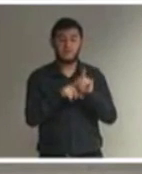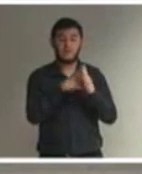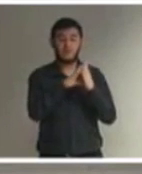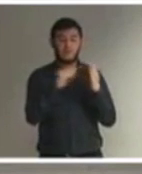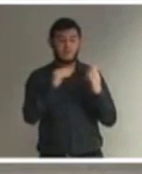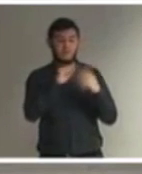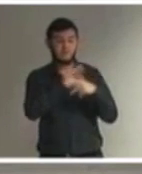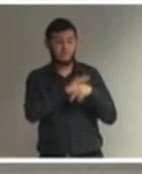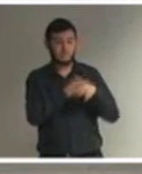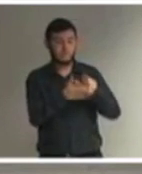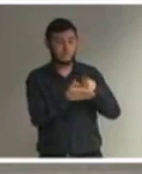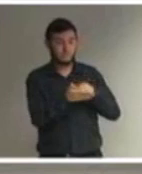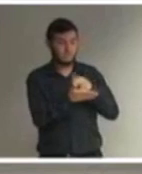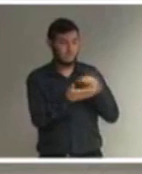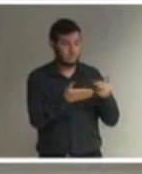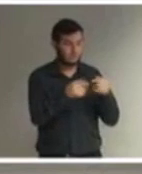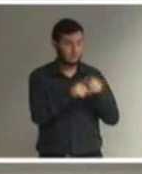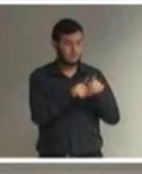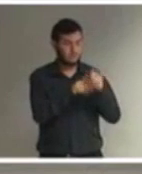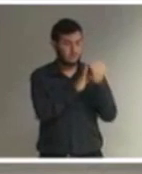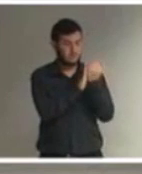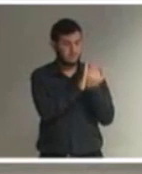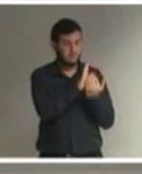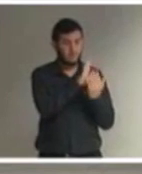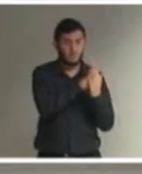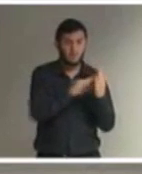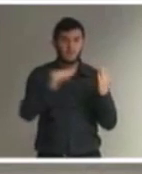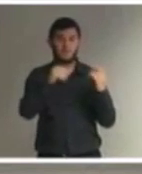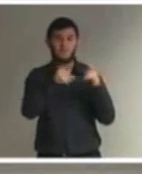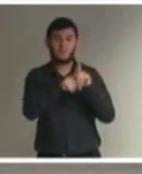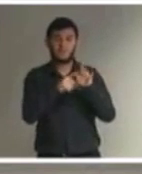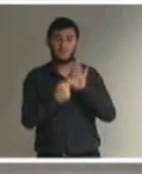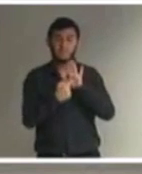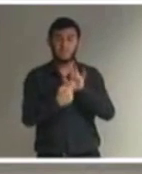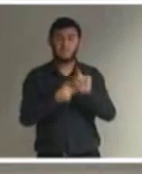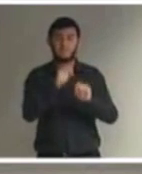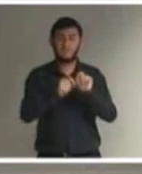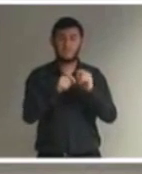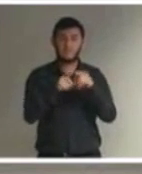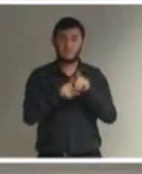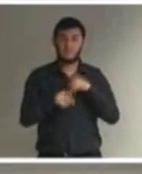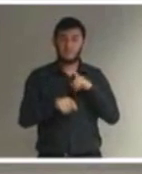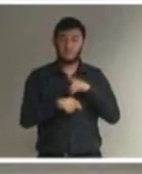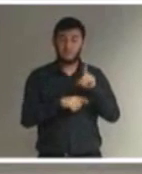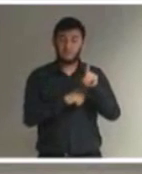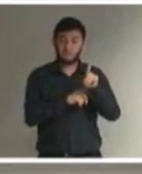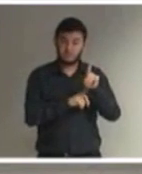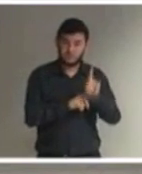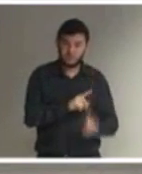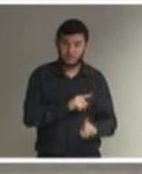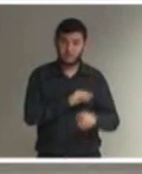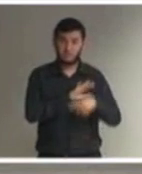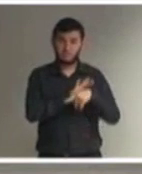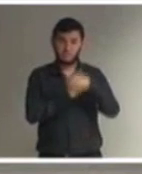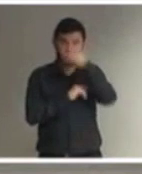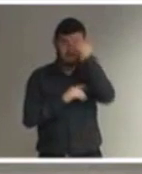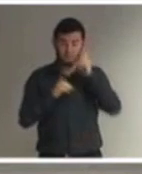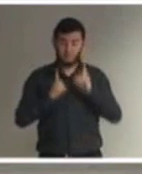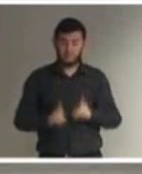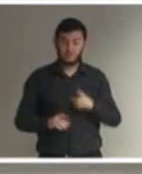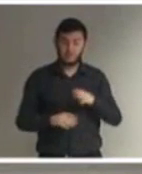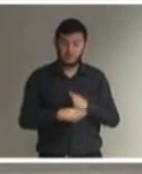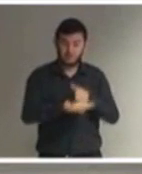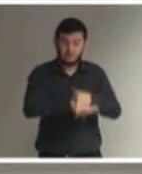também fora de qualquer dúvida o direito incondicional das pessoas com deficiência de acesso às escolas comuns,